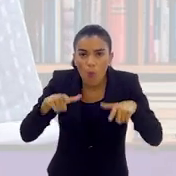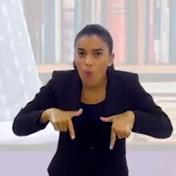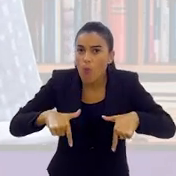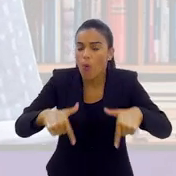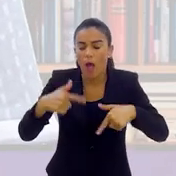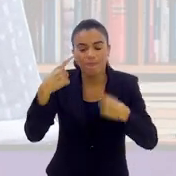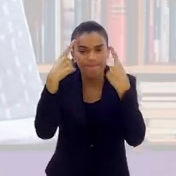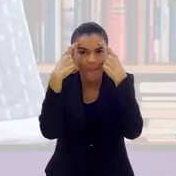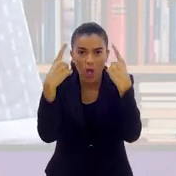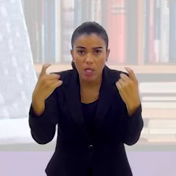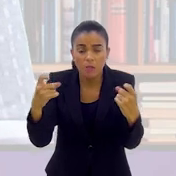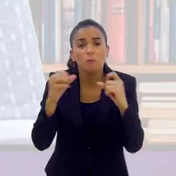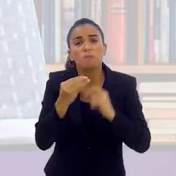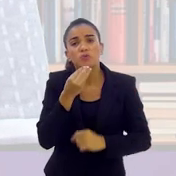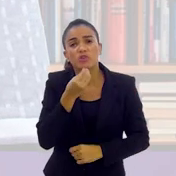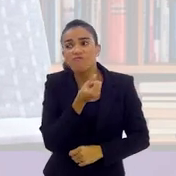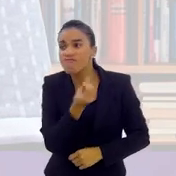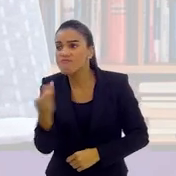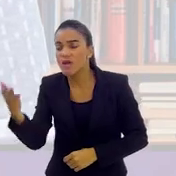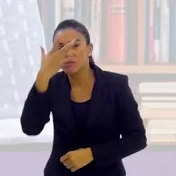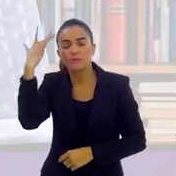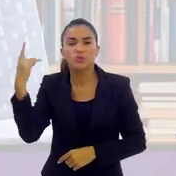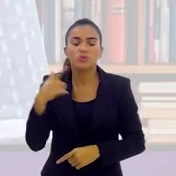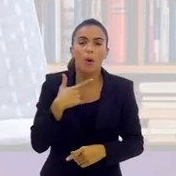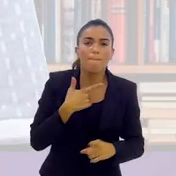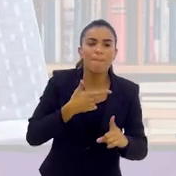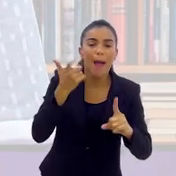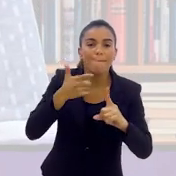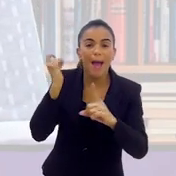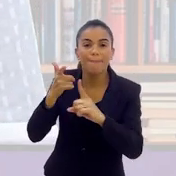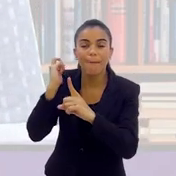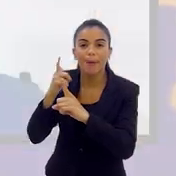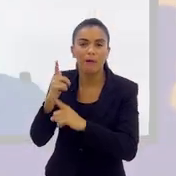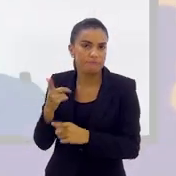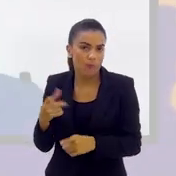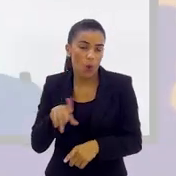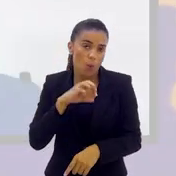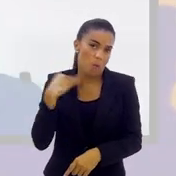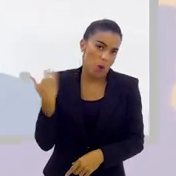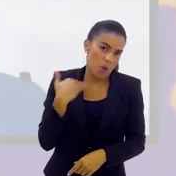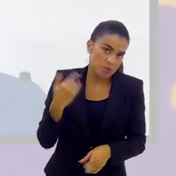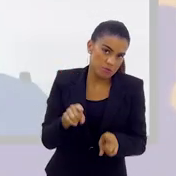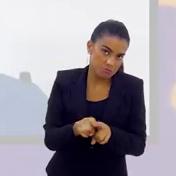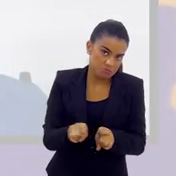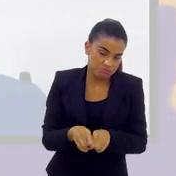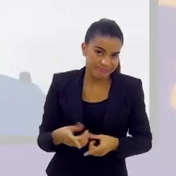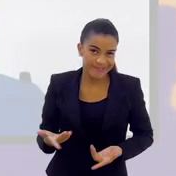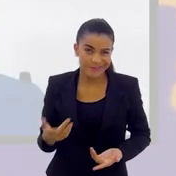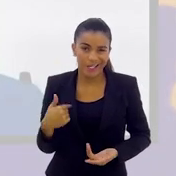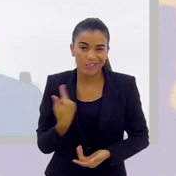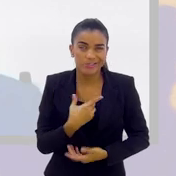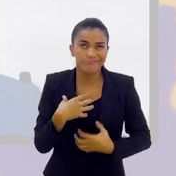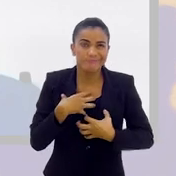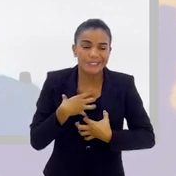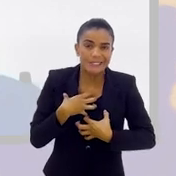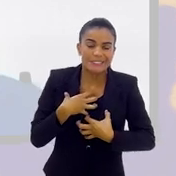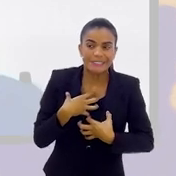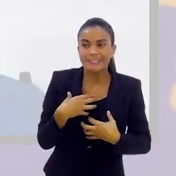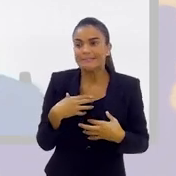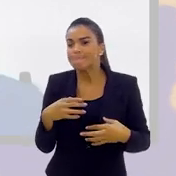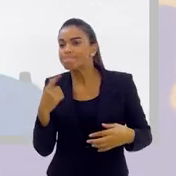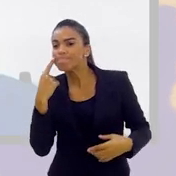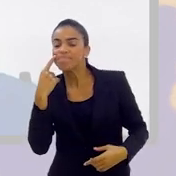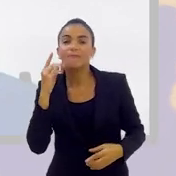mais pessoas poderiam ser feridas e até mortas, nessas circunstâncias. A gente fica, assim, naquela